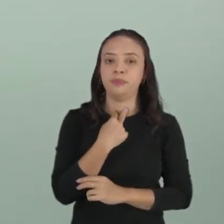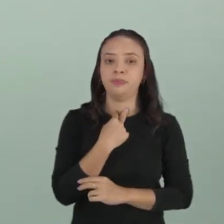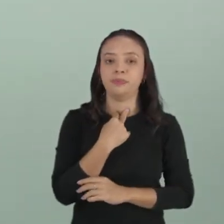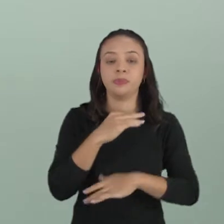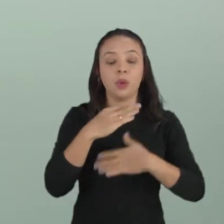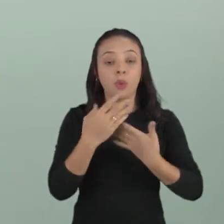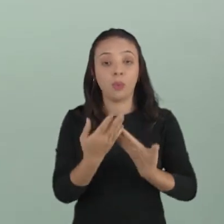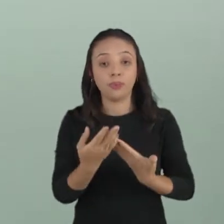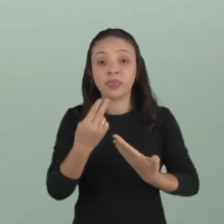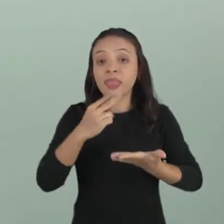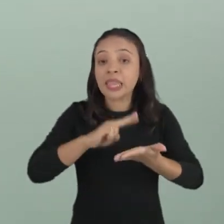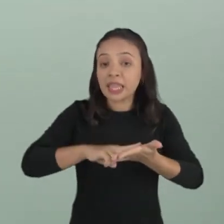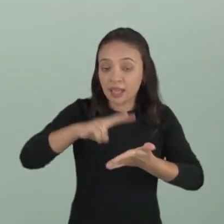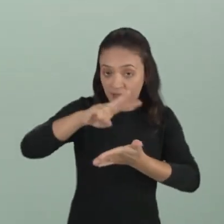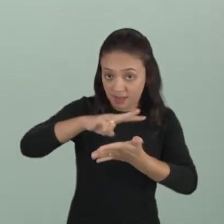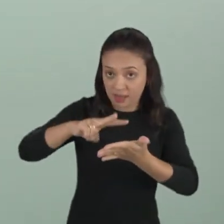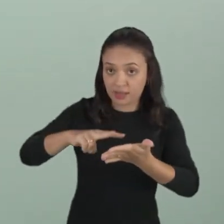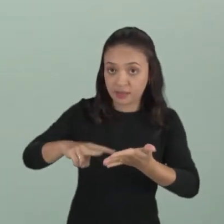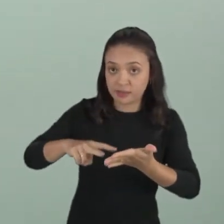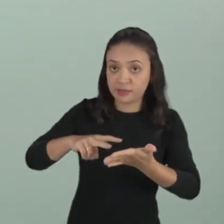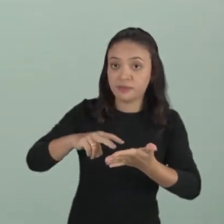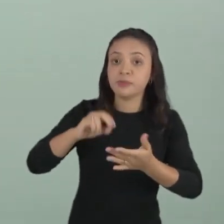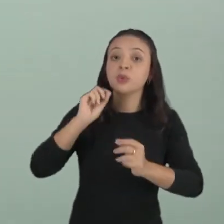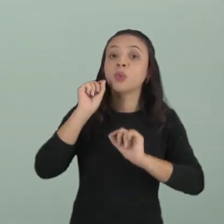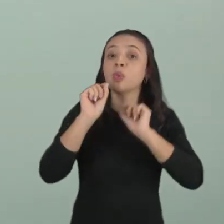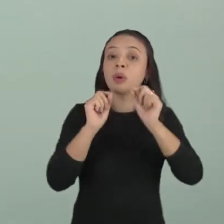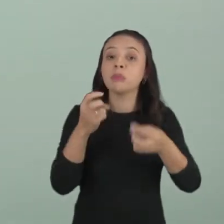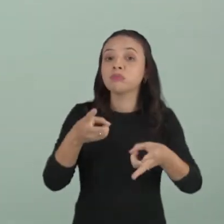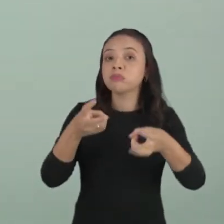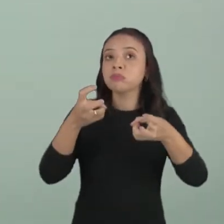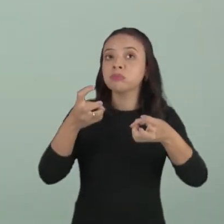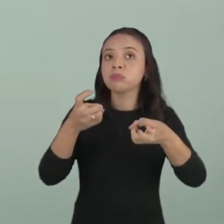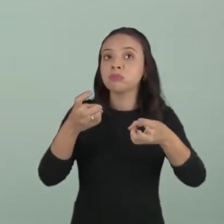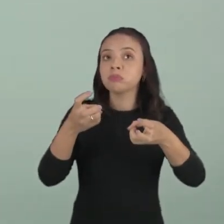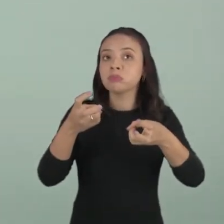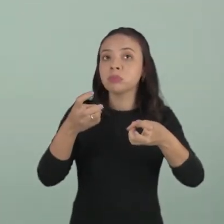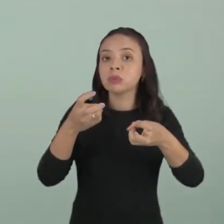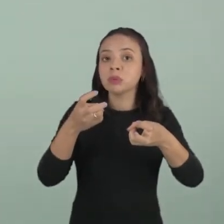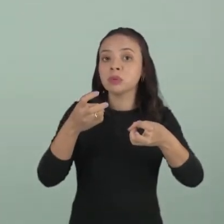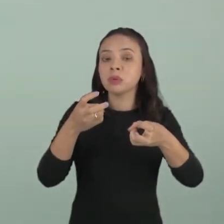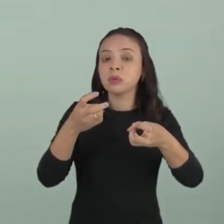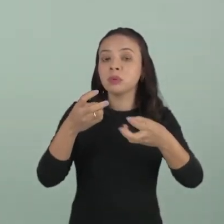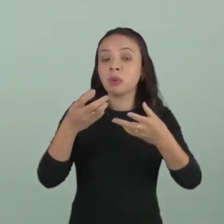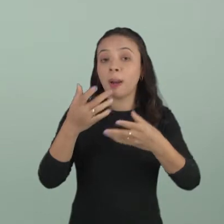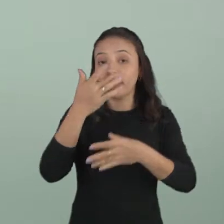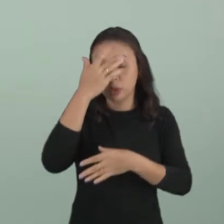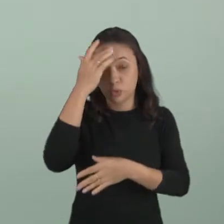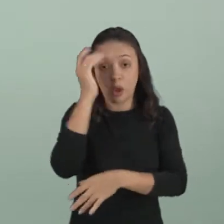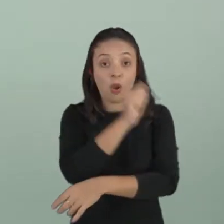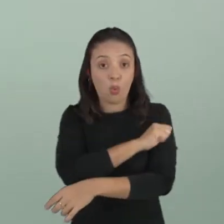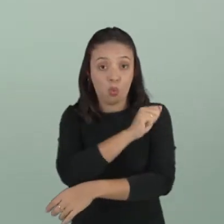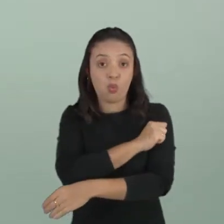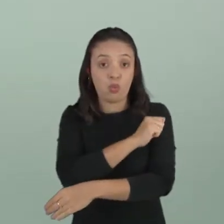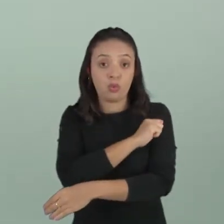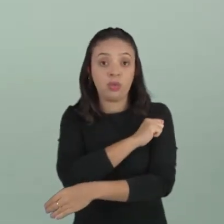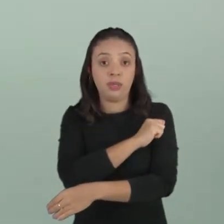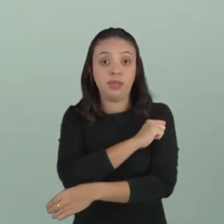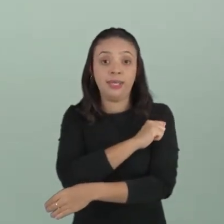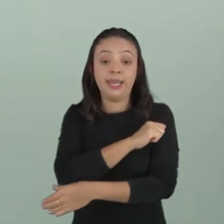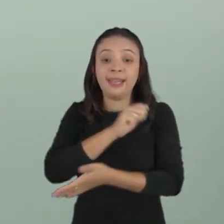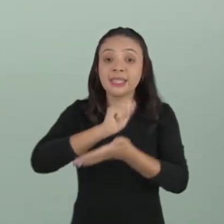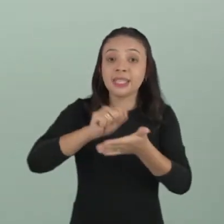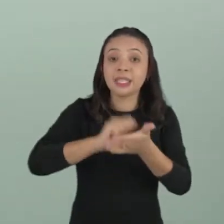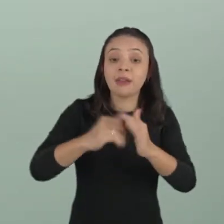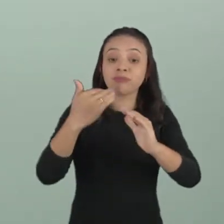carta que nós lemos, nós vimos que a remetente, a aluna, ela escreve